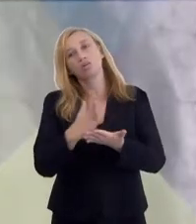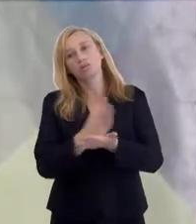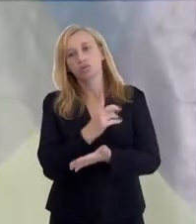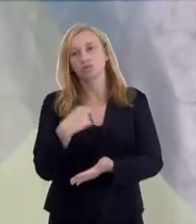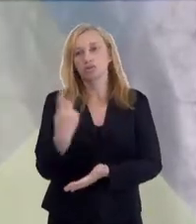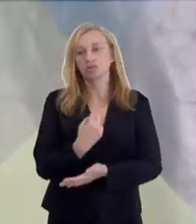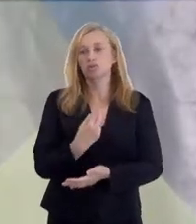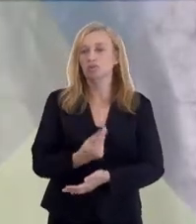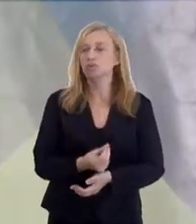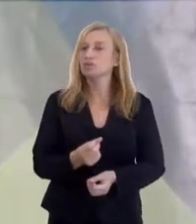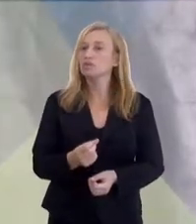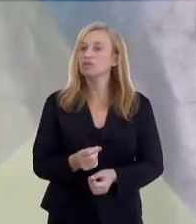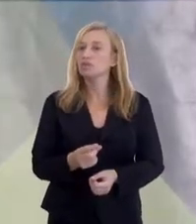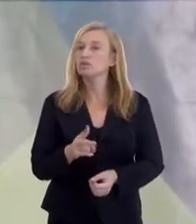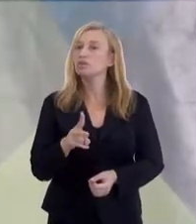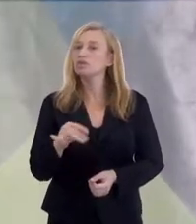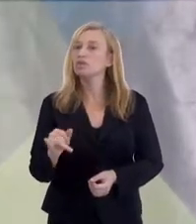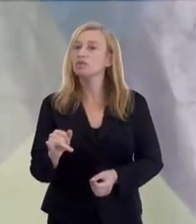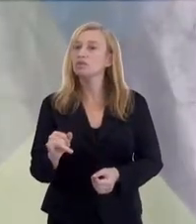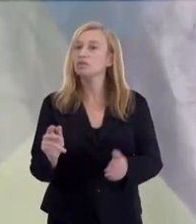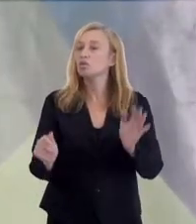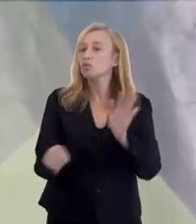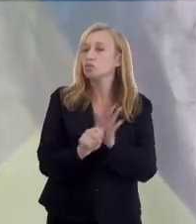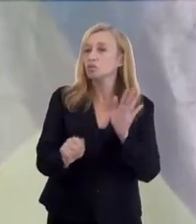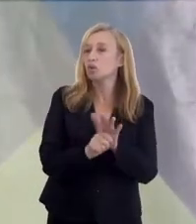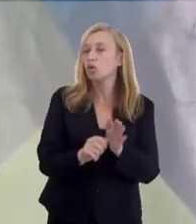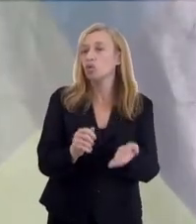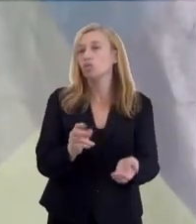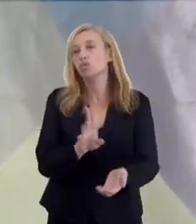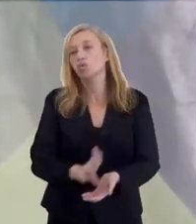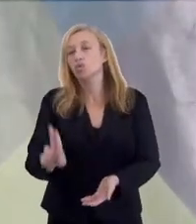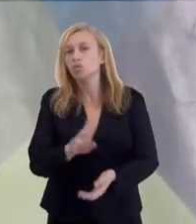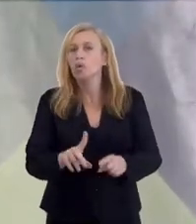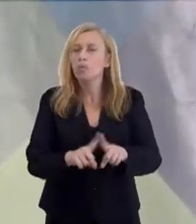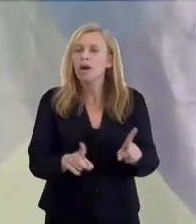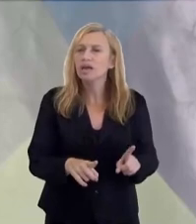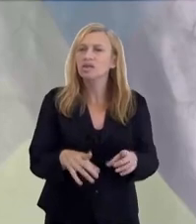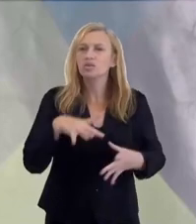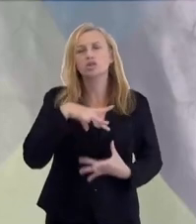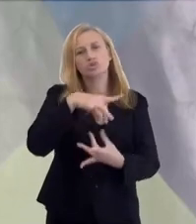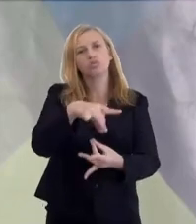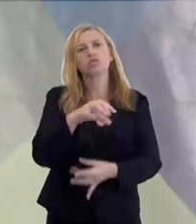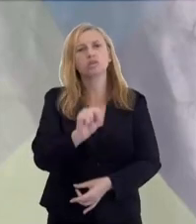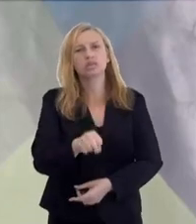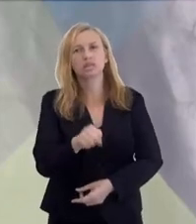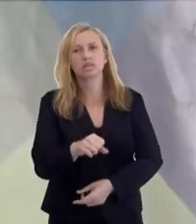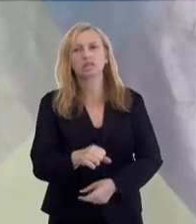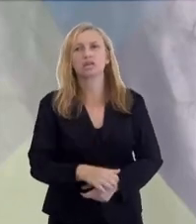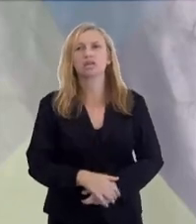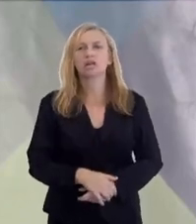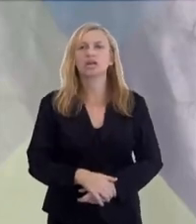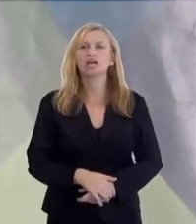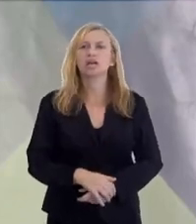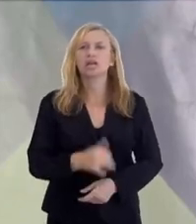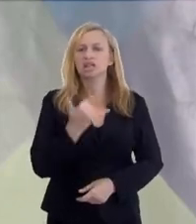vão, vai para a lupanares, vai fazer o uso de droga, vai fazer... Mas enquanto espírito, sim, porque